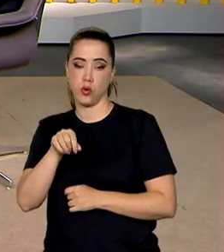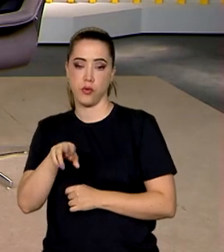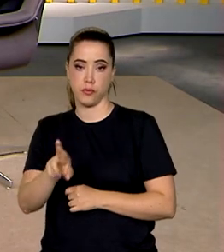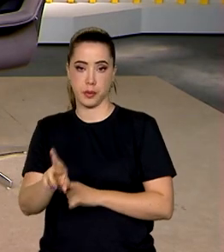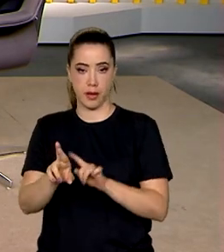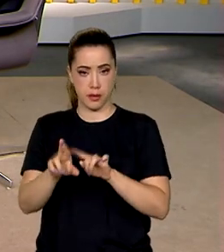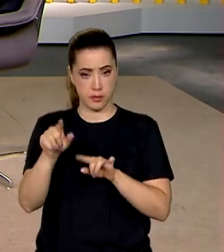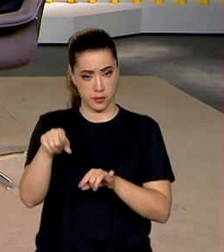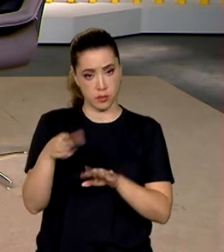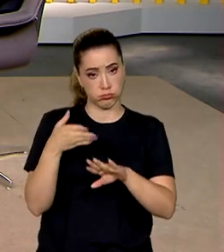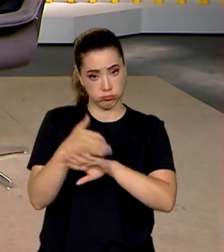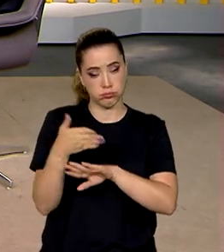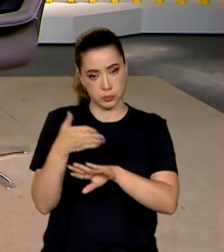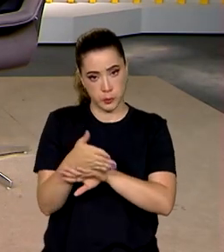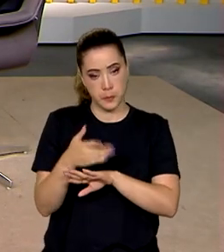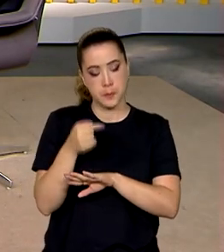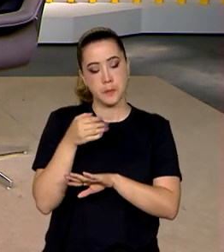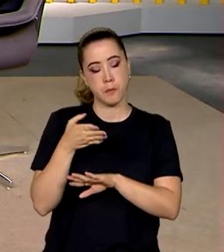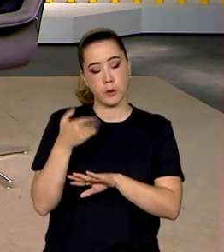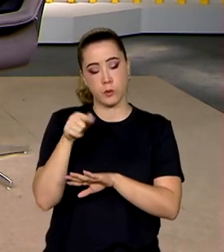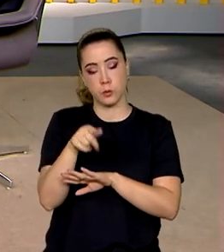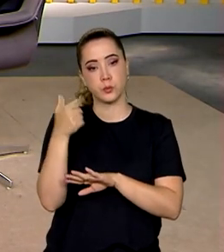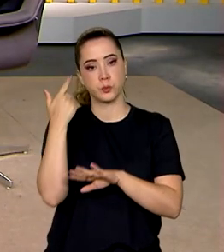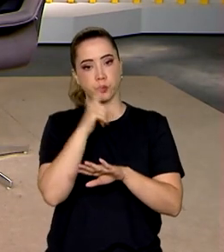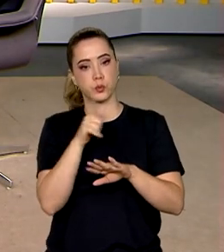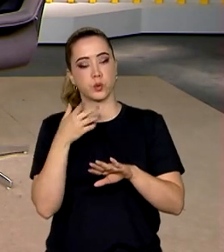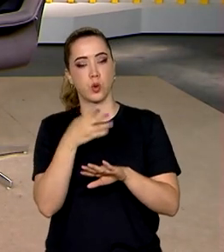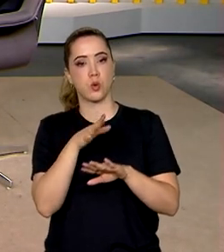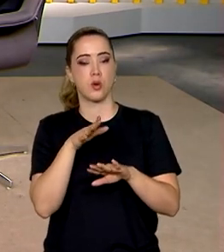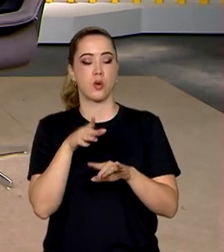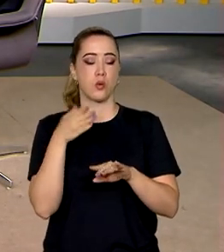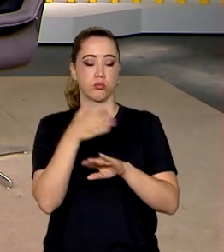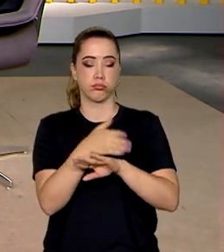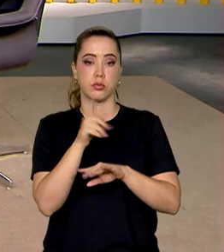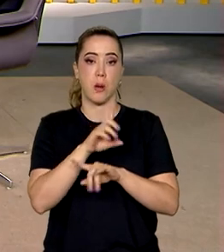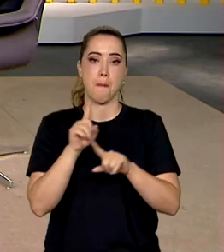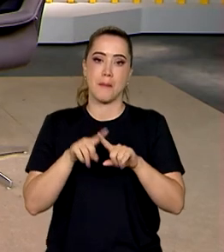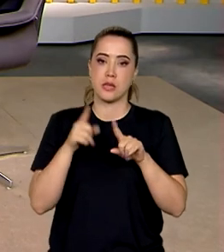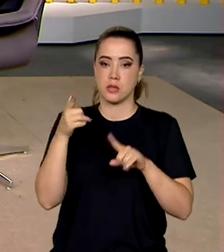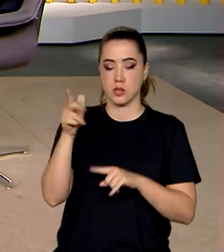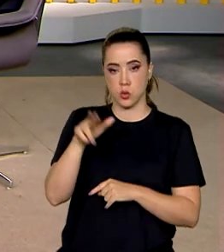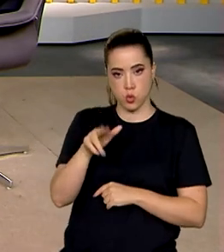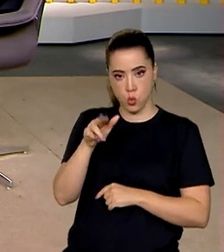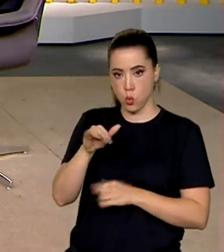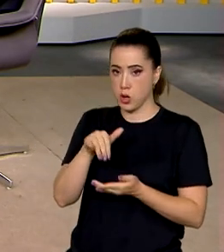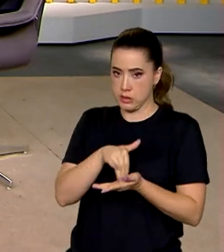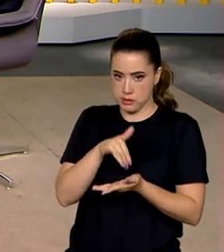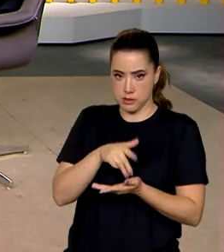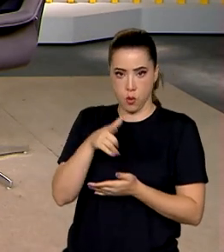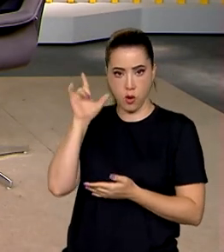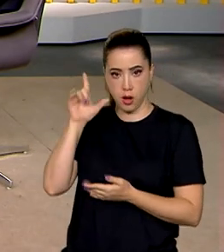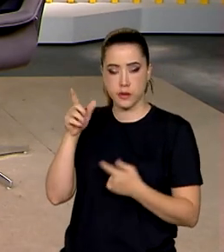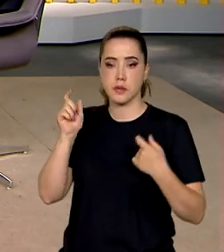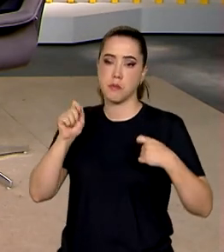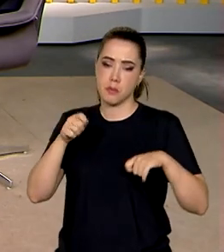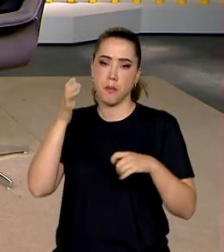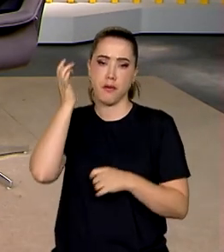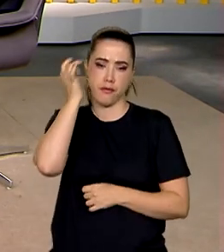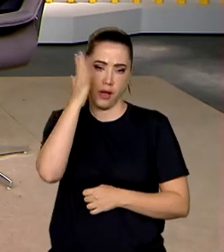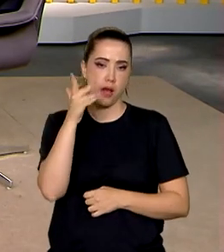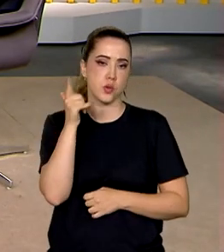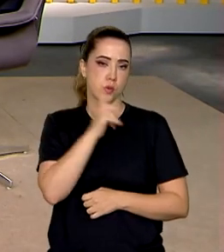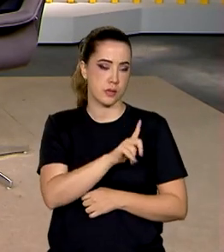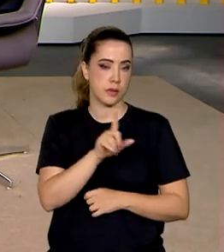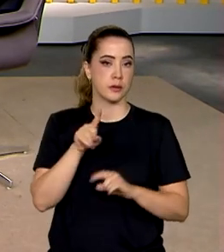a sua conta, GOV-BR, adiciona a sua senha. Se não for cadastrado, é muito fácil também. E a partir